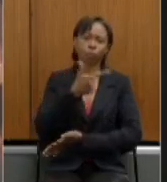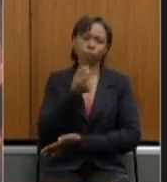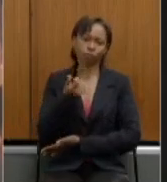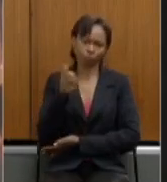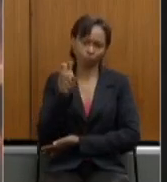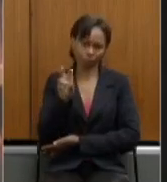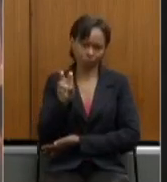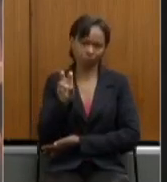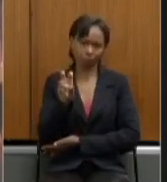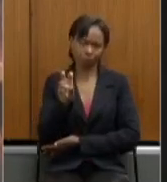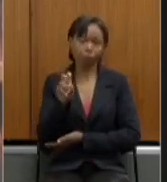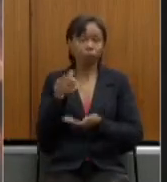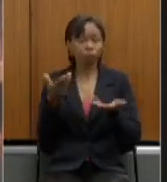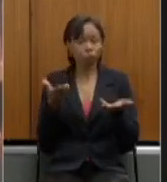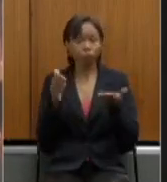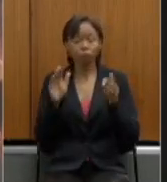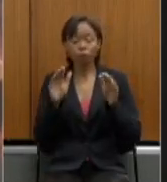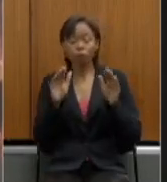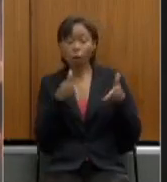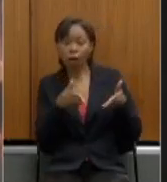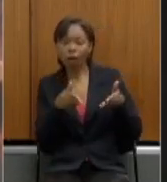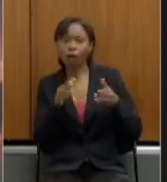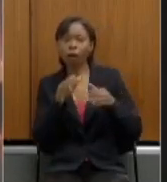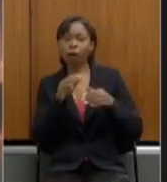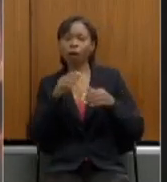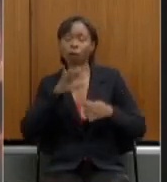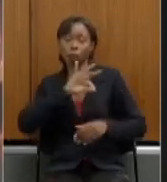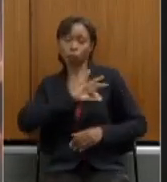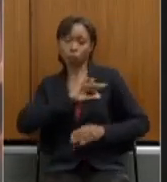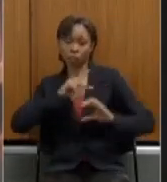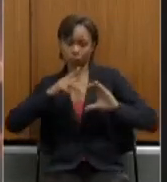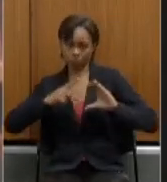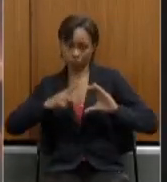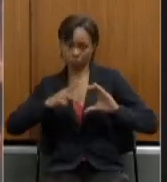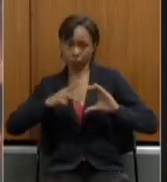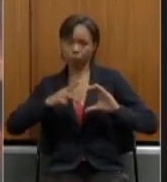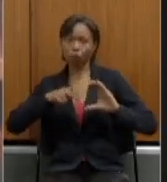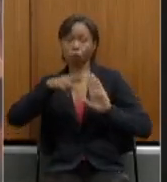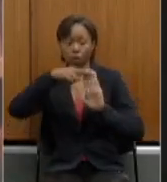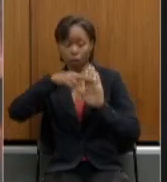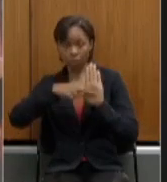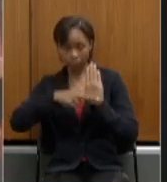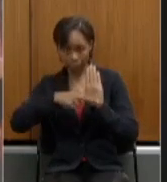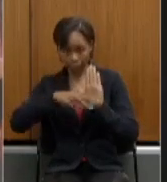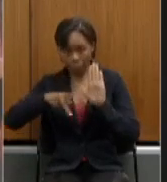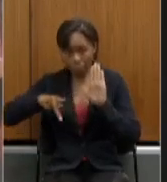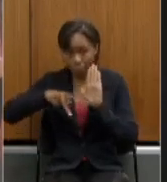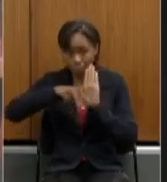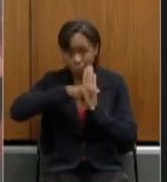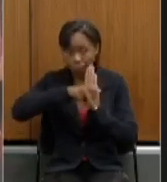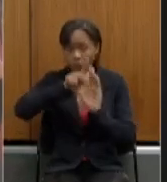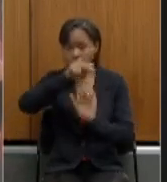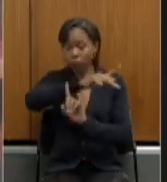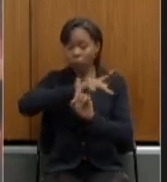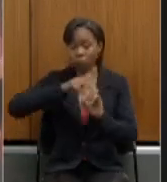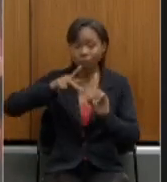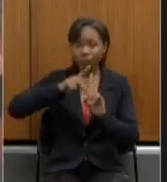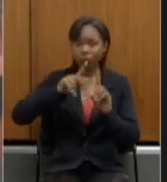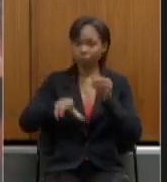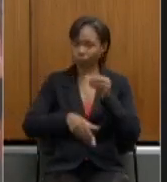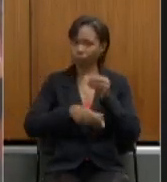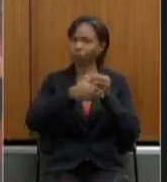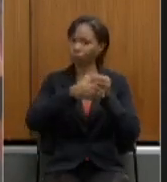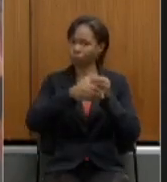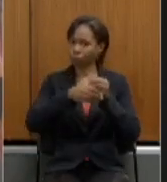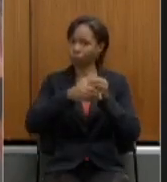para a polícia civil segue sendo aplicado o sistema da previdência complementar para aqueles